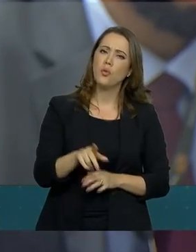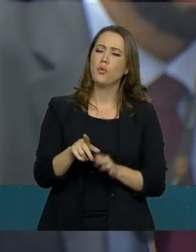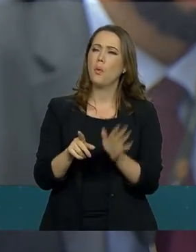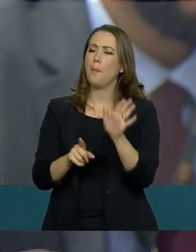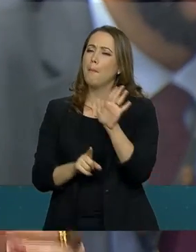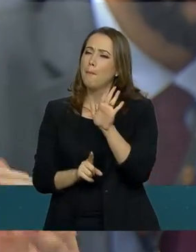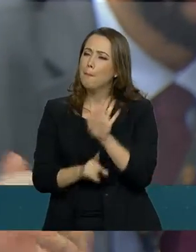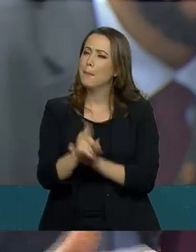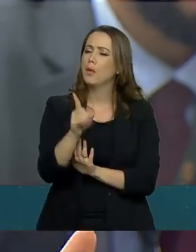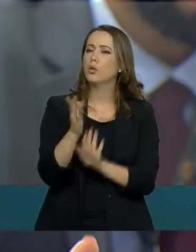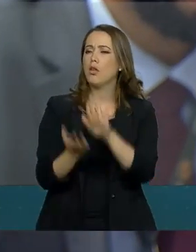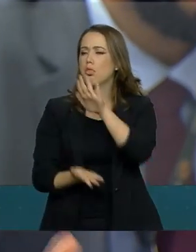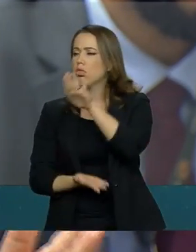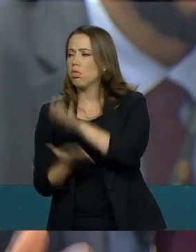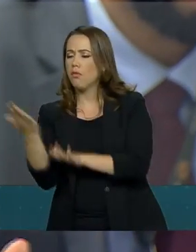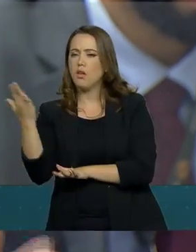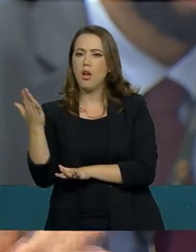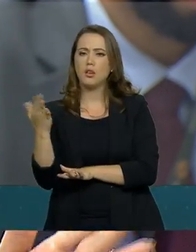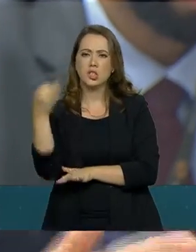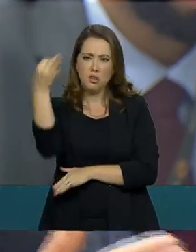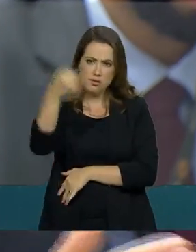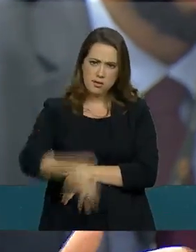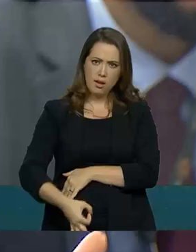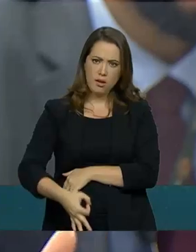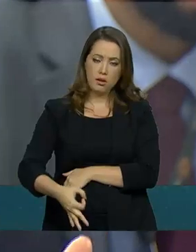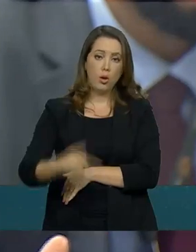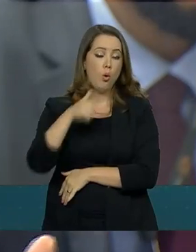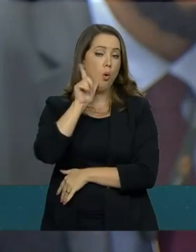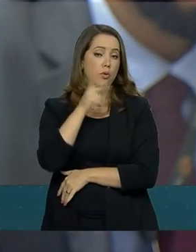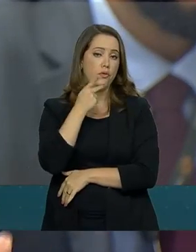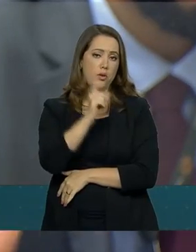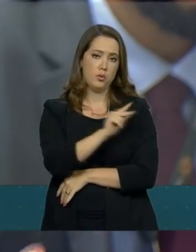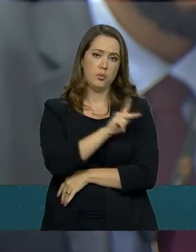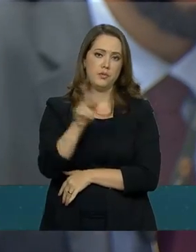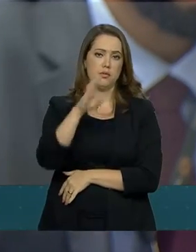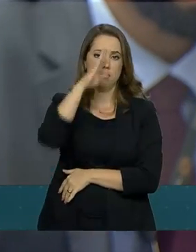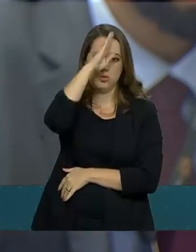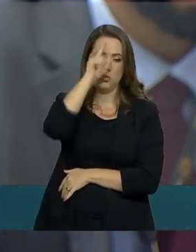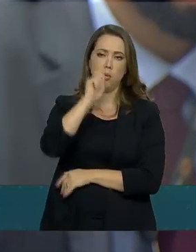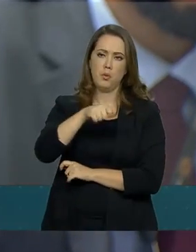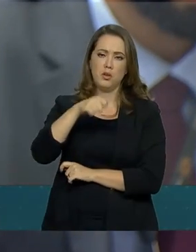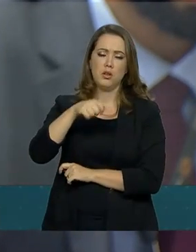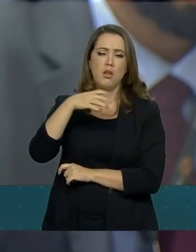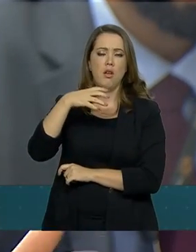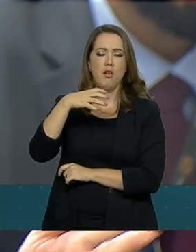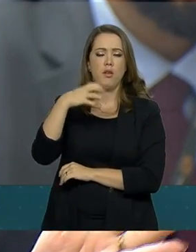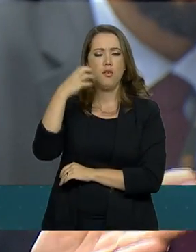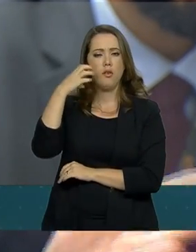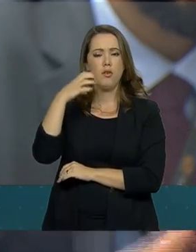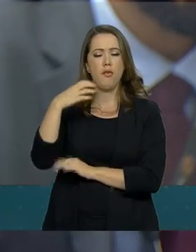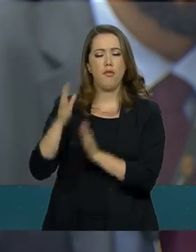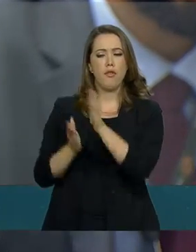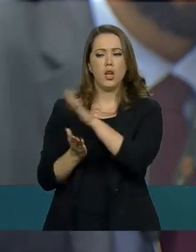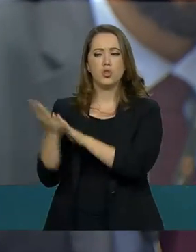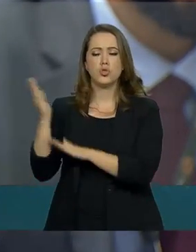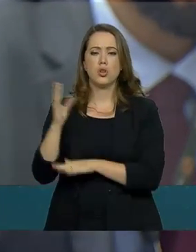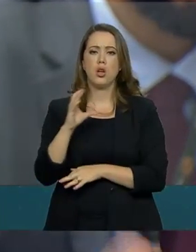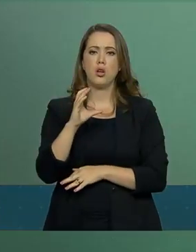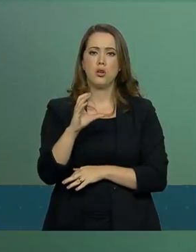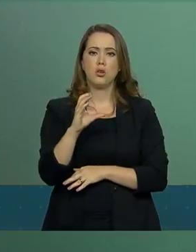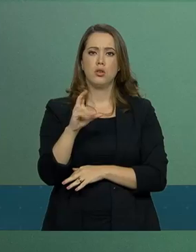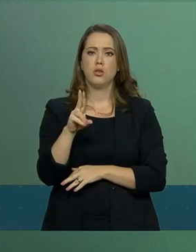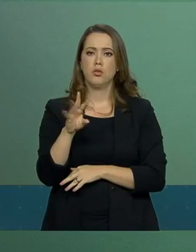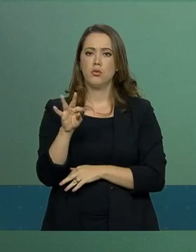viagens. Está confirmada a ida? Ontem o senhor mencionou que o presidente poderia ir à Curitiba na sexta-feira. Queria saber se isso está... Mas foi